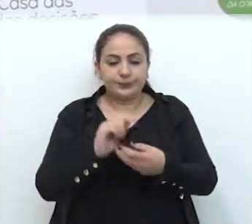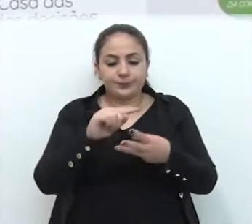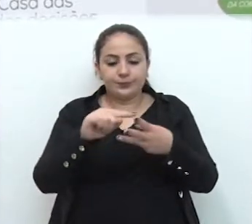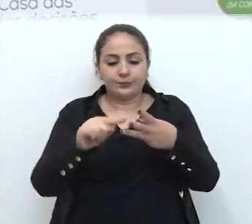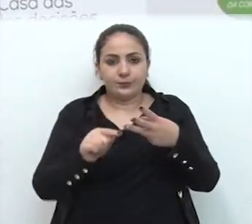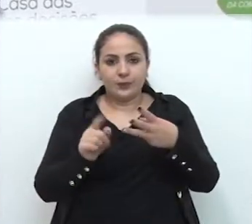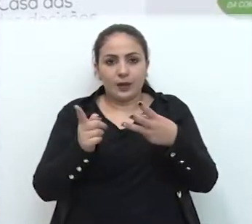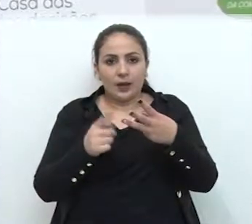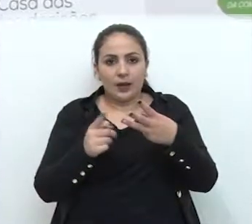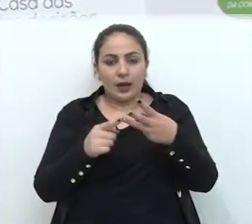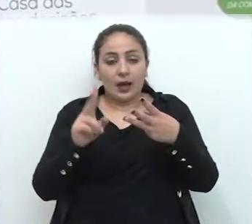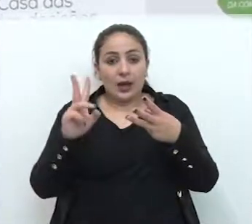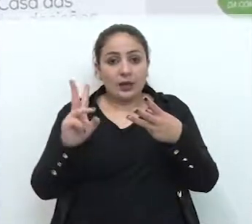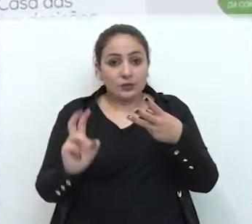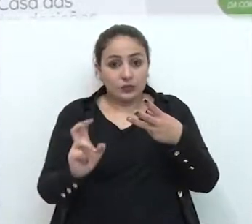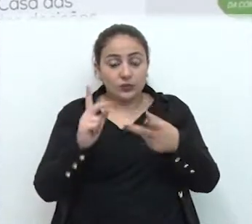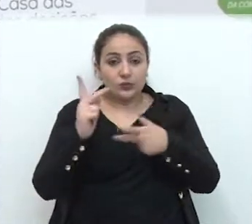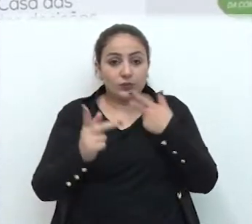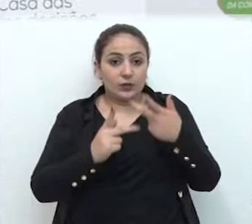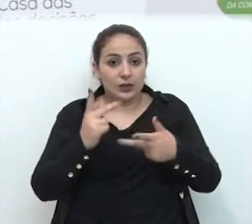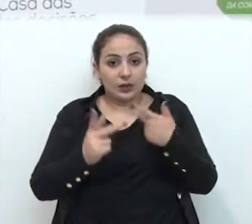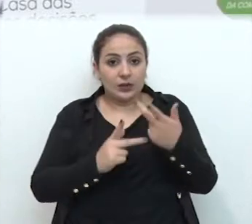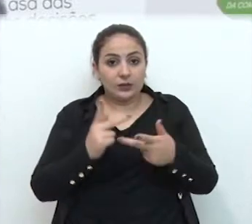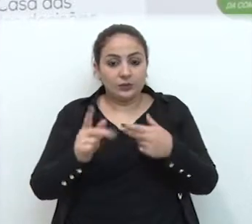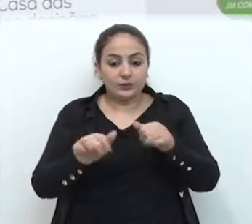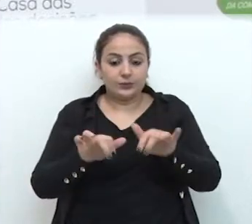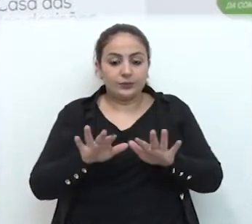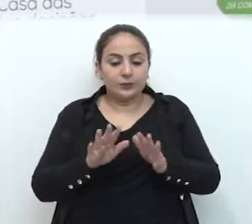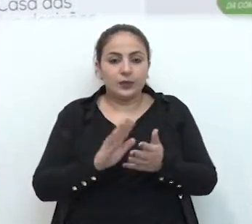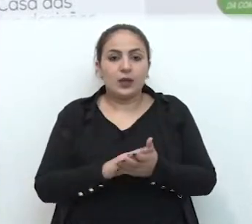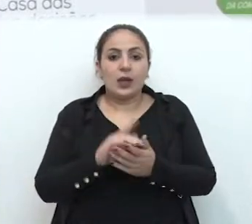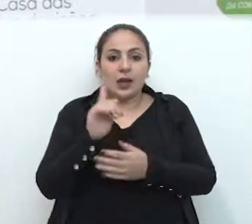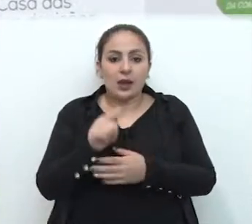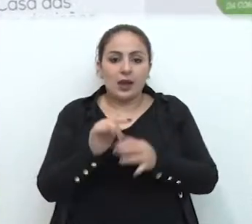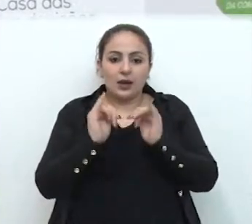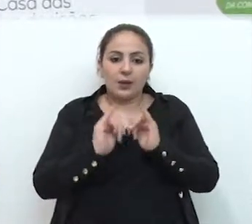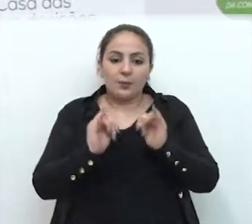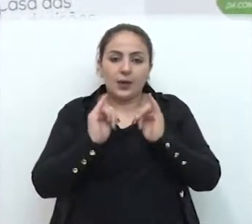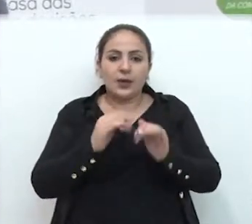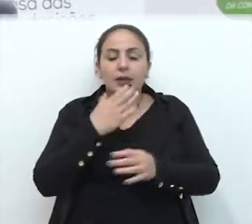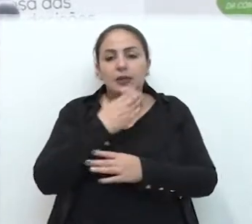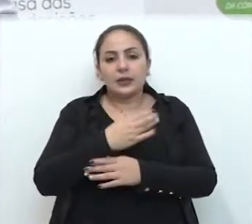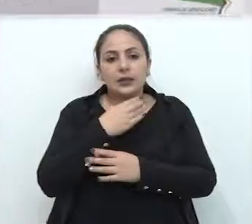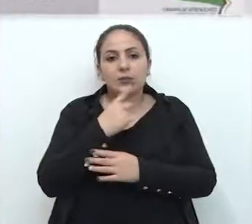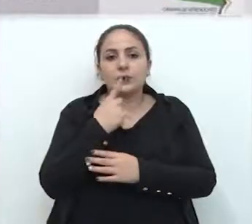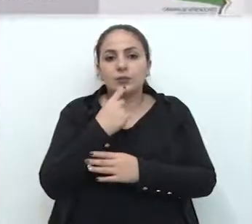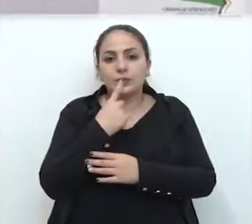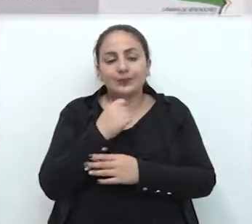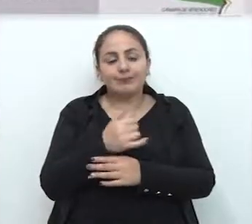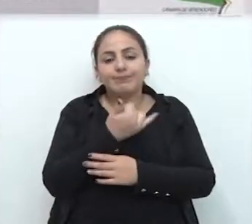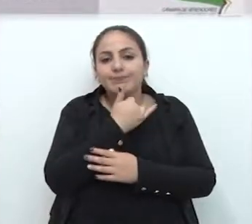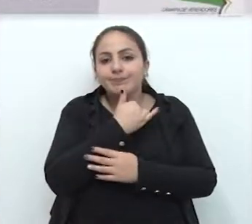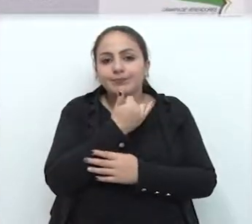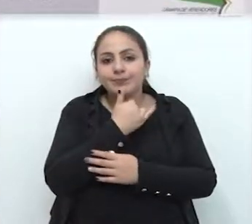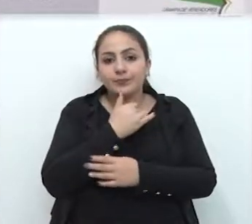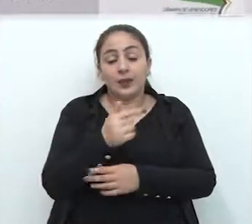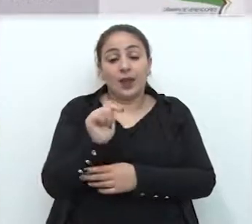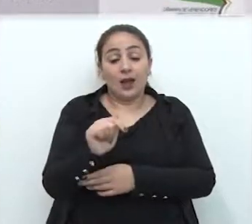terceiro assunto abordado na tribuna durante o tempo regimental foi a campanha Natal Vermelho. Infelizmente,